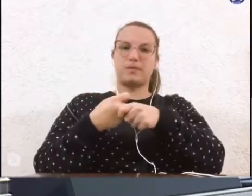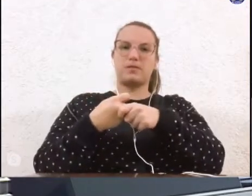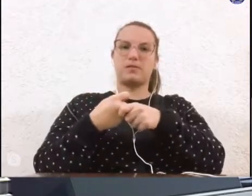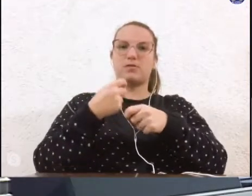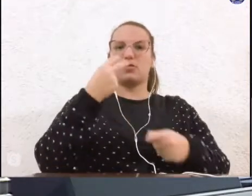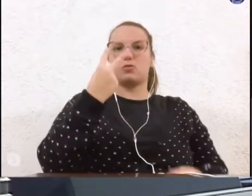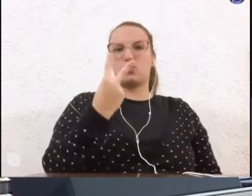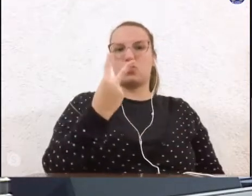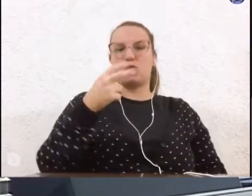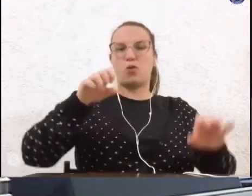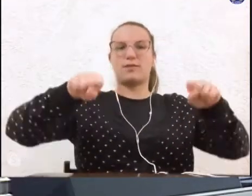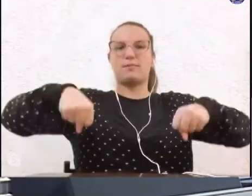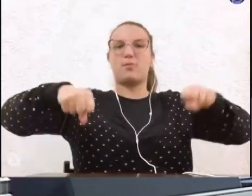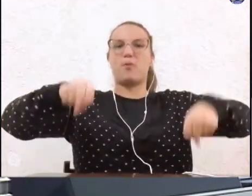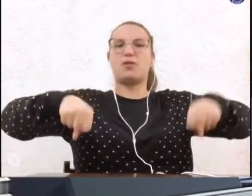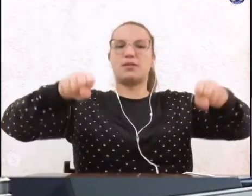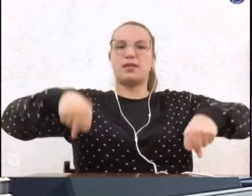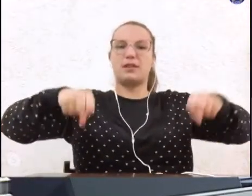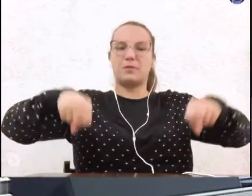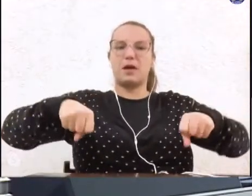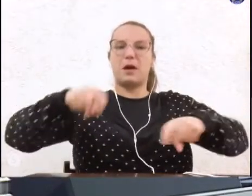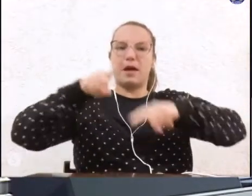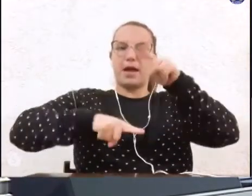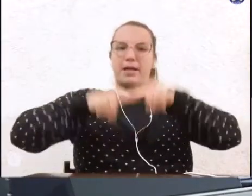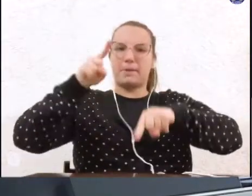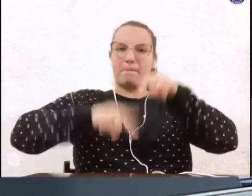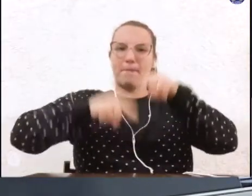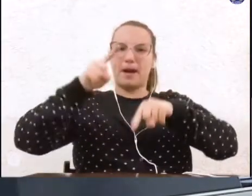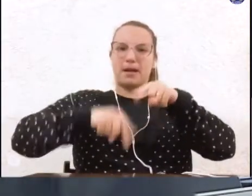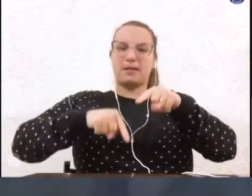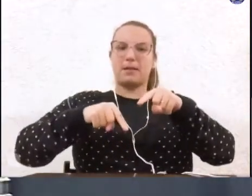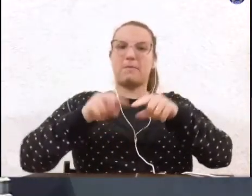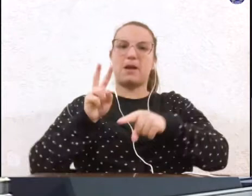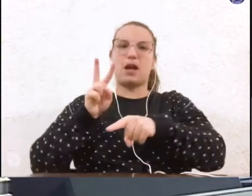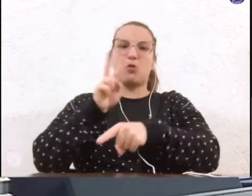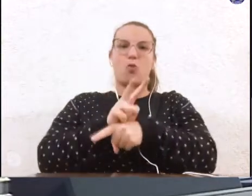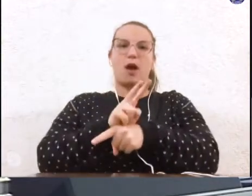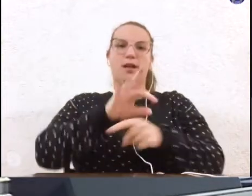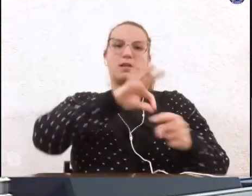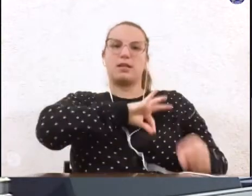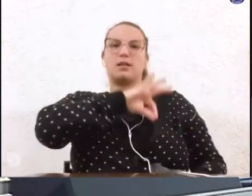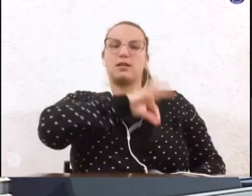motocicletas equipadas para a Guarda Civil Municipal.